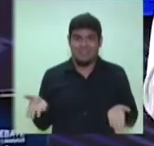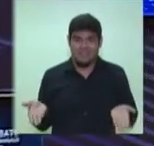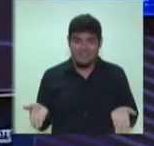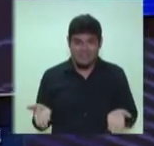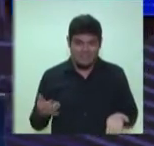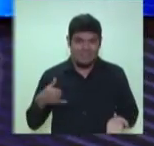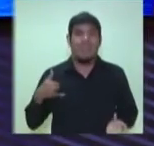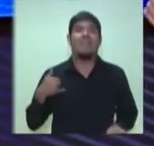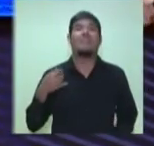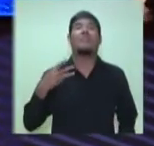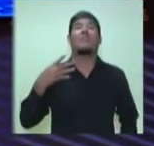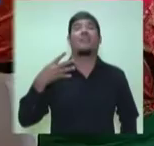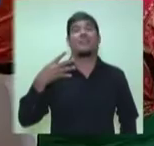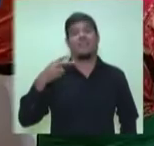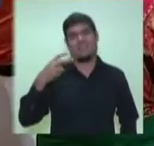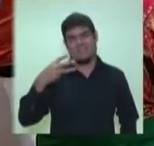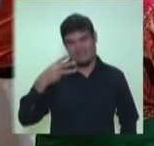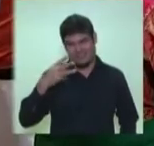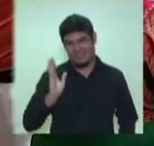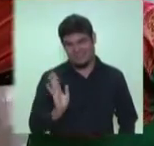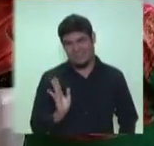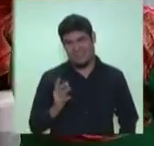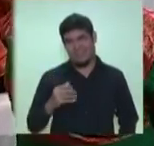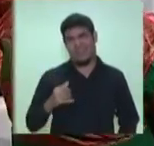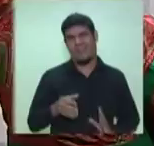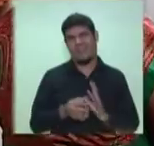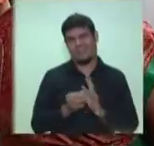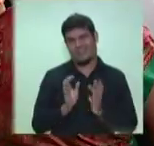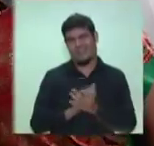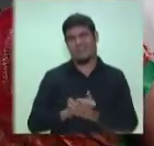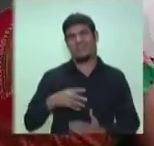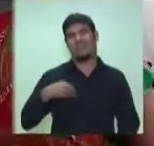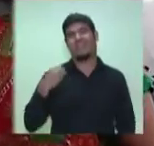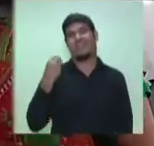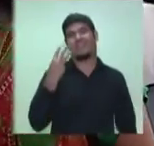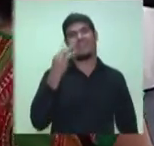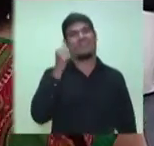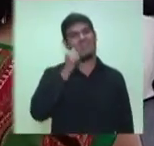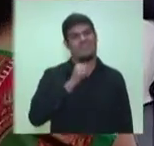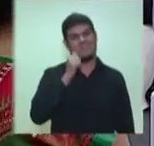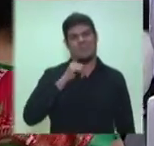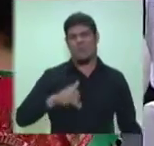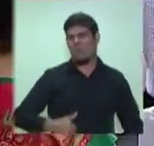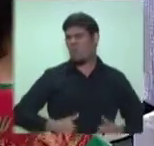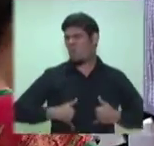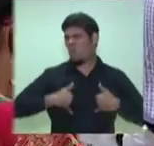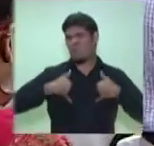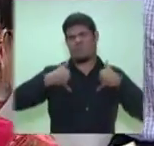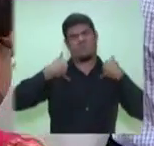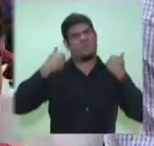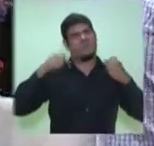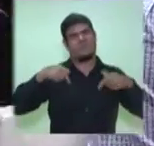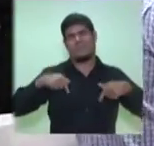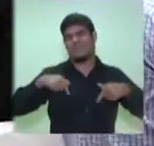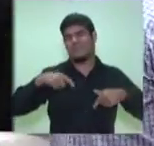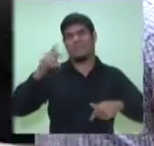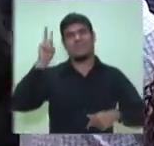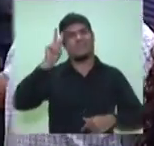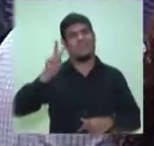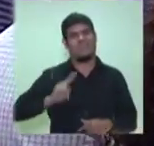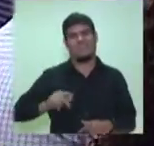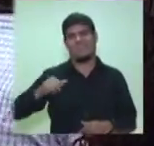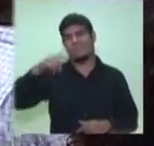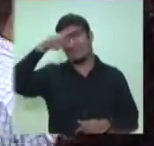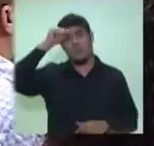Aos 43 anos, casado, com três filhas, tendo o orgulho de viver essa história. A história de quem não